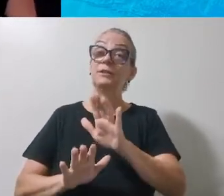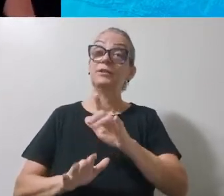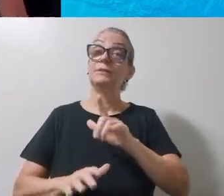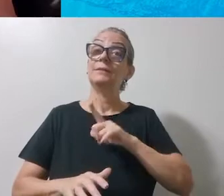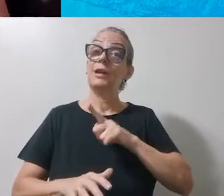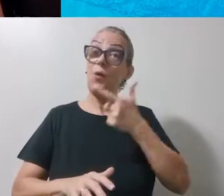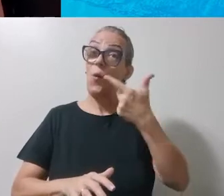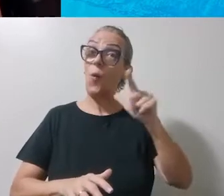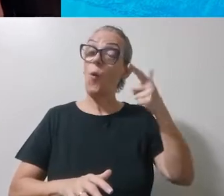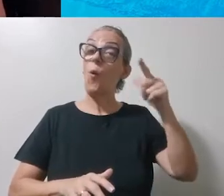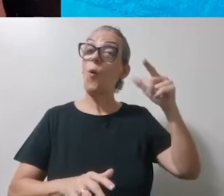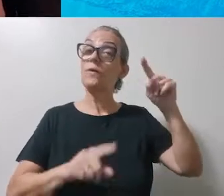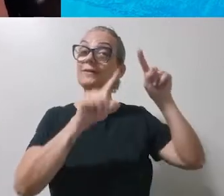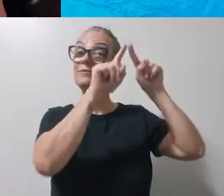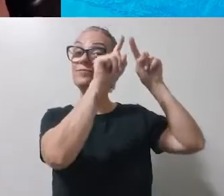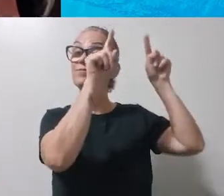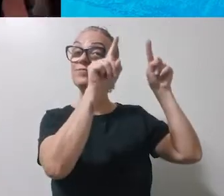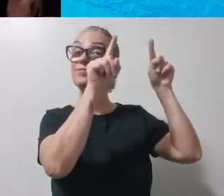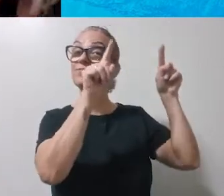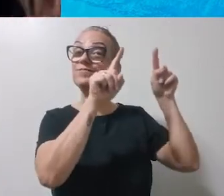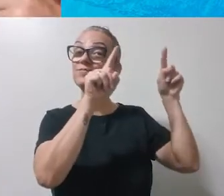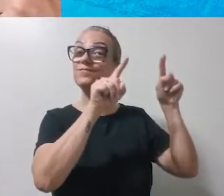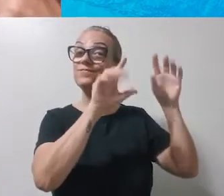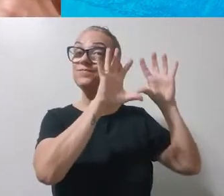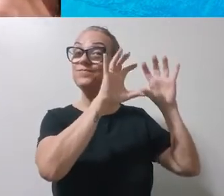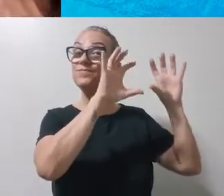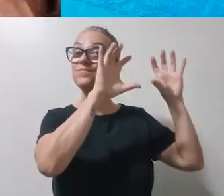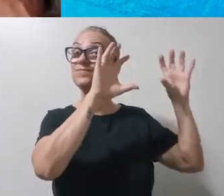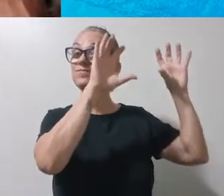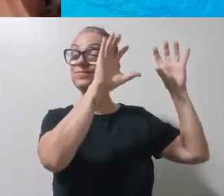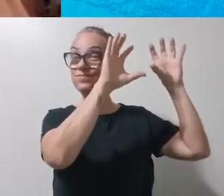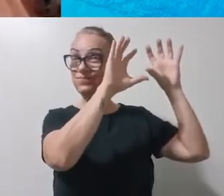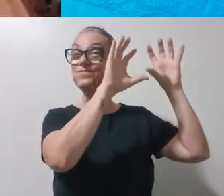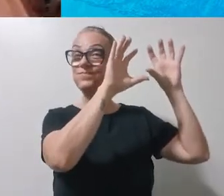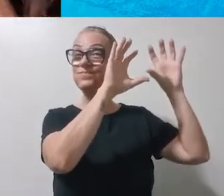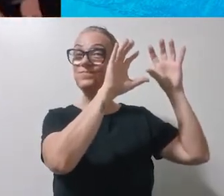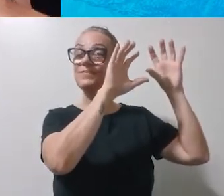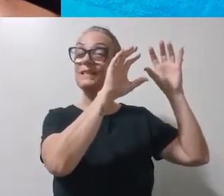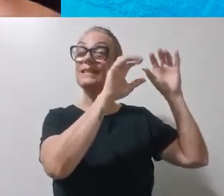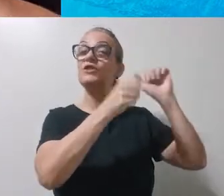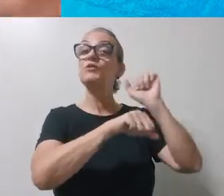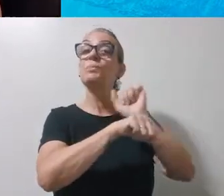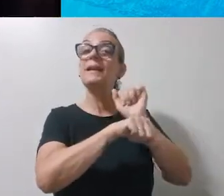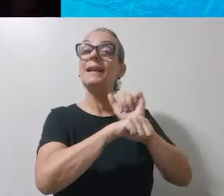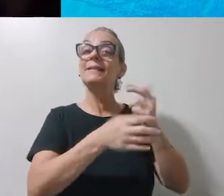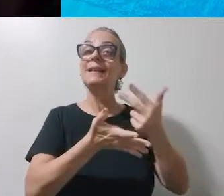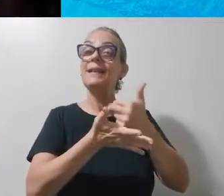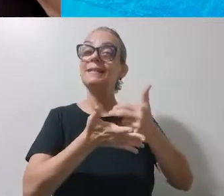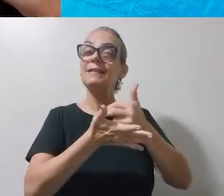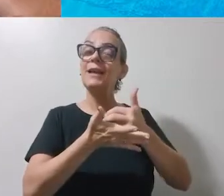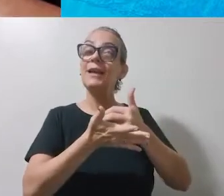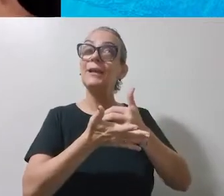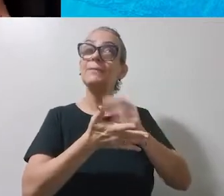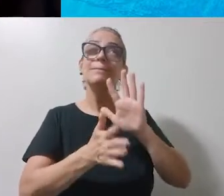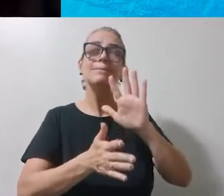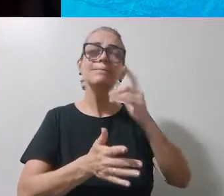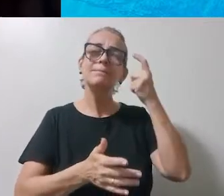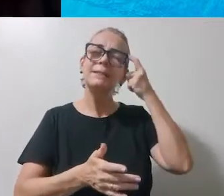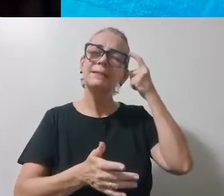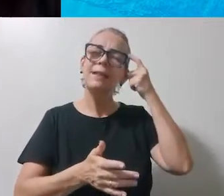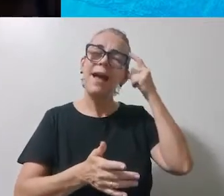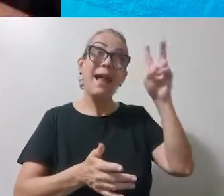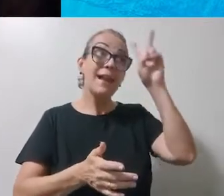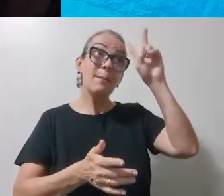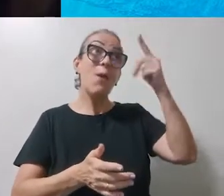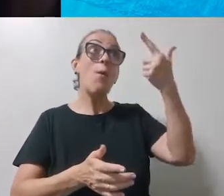nuvens aqui esperando por desenhos. Então, deixa eu pensar. Lembrei de um outro ensinamento de